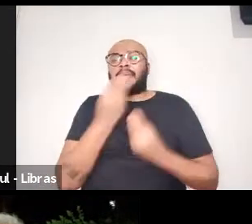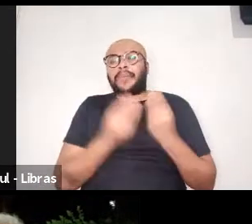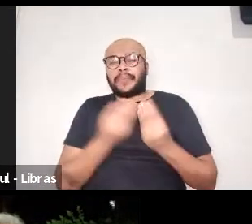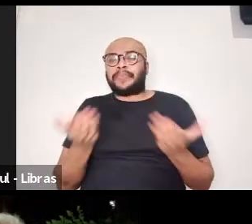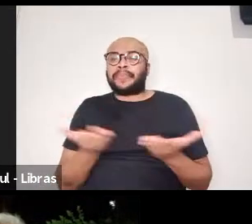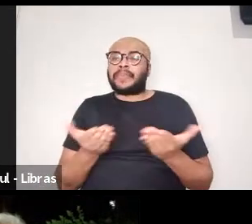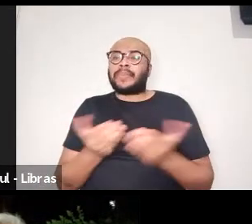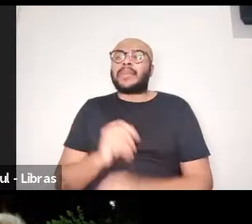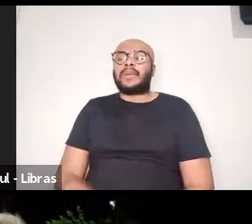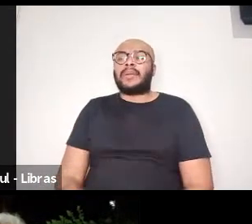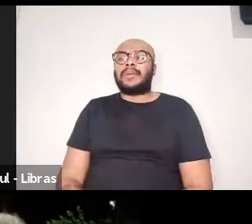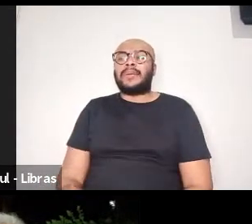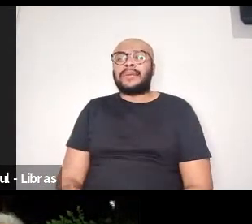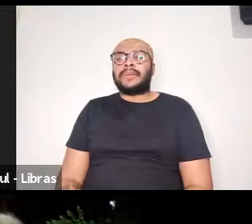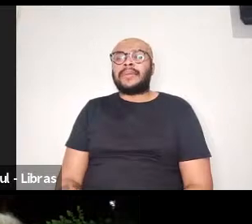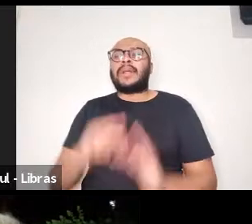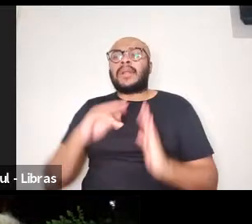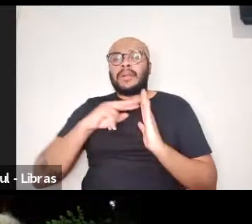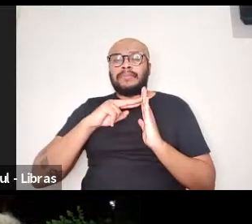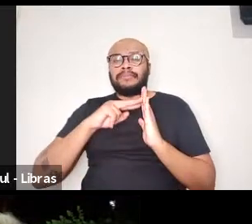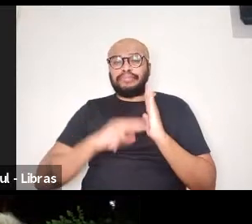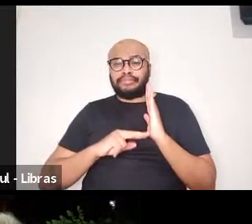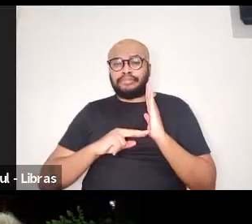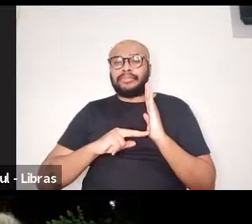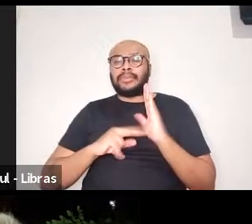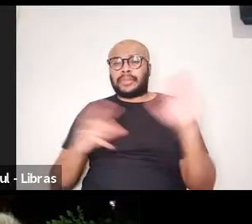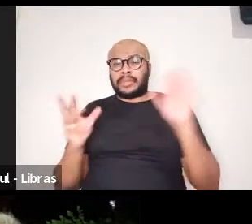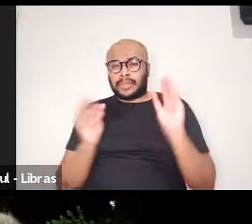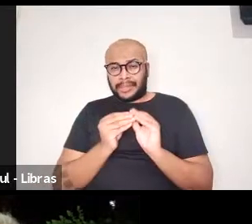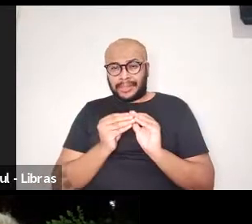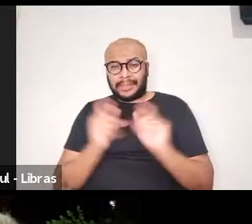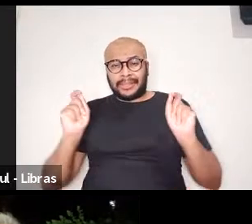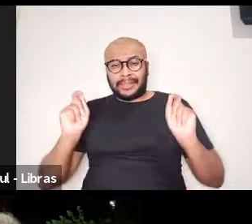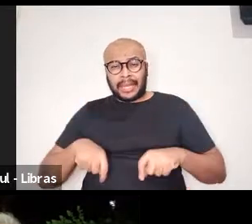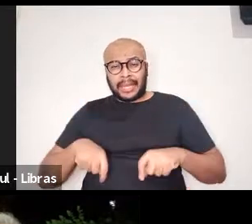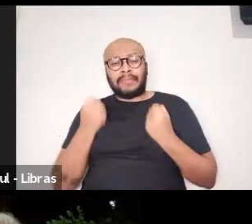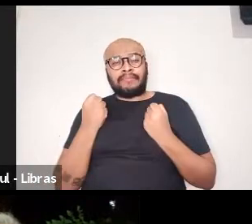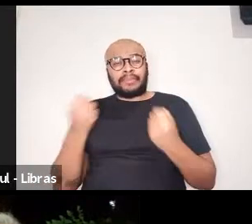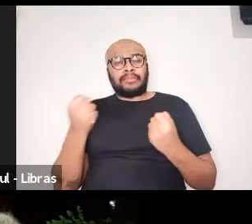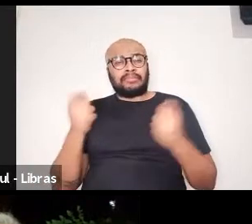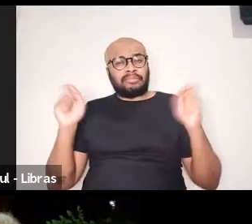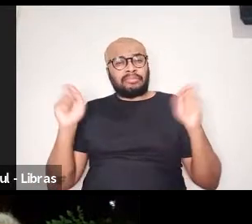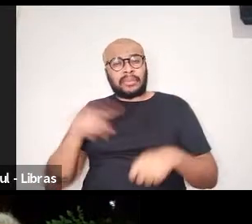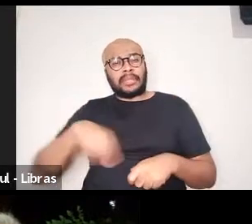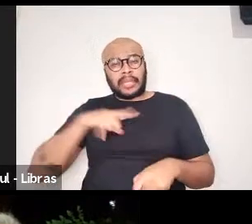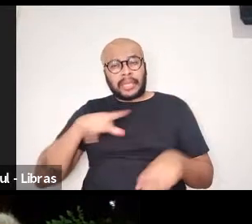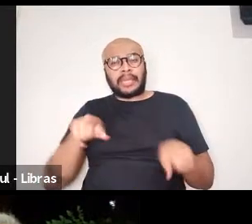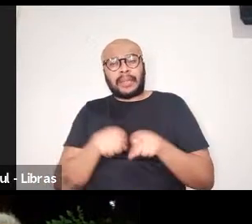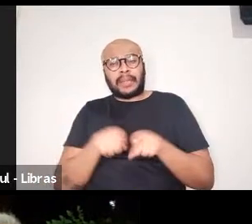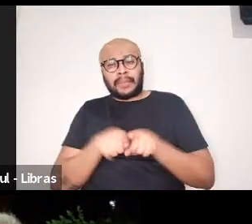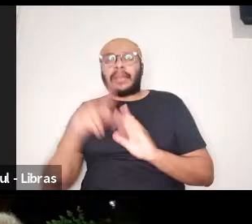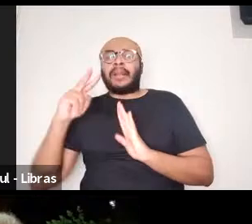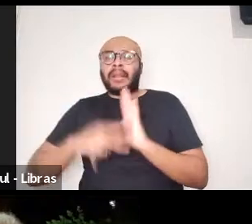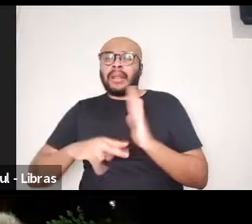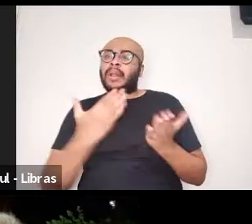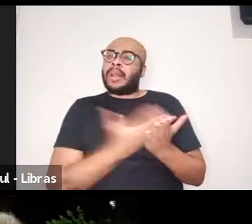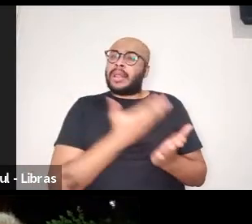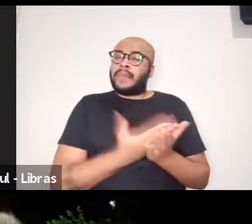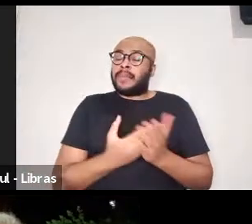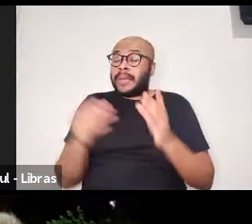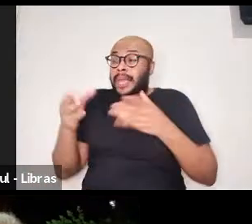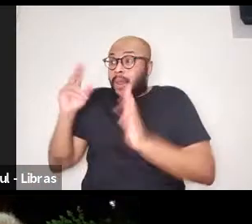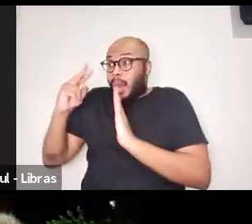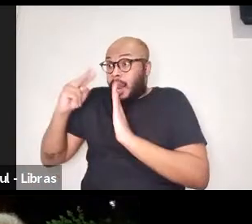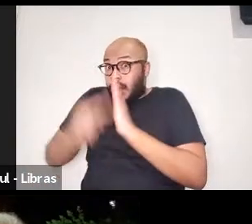para o leitor da resenha um potencial leitor do livro, ou se não é um potencial